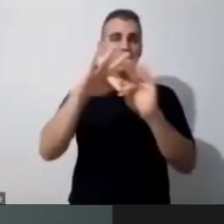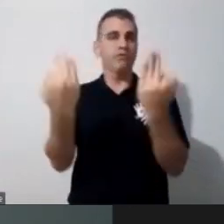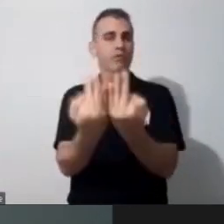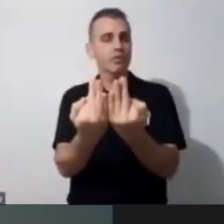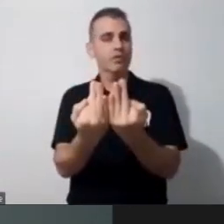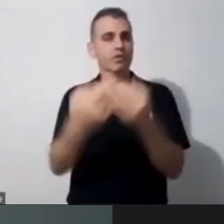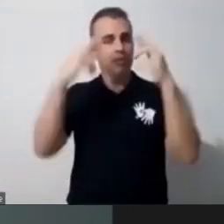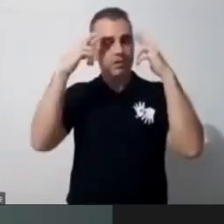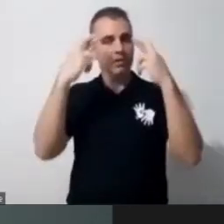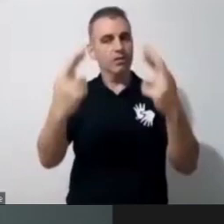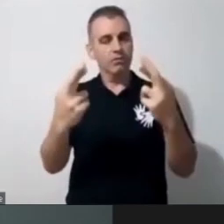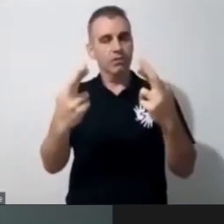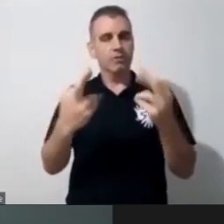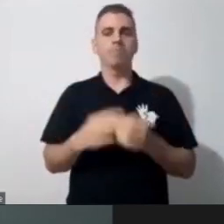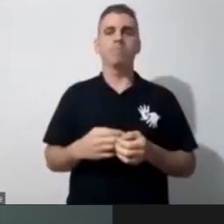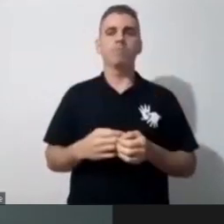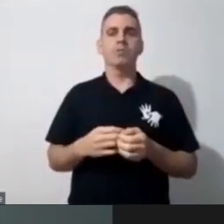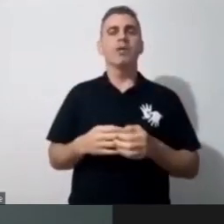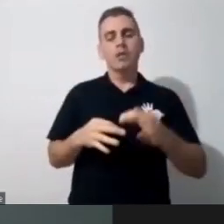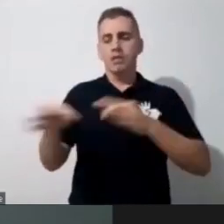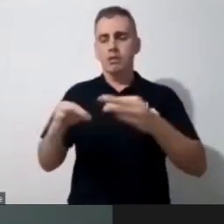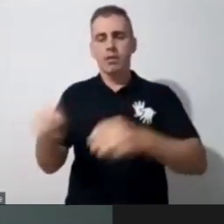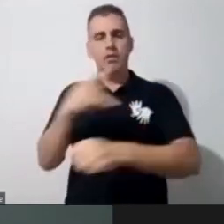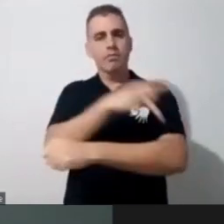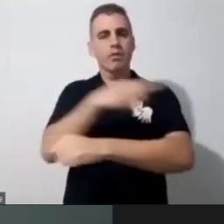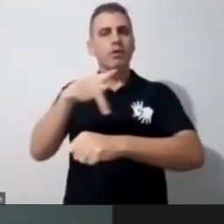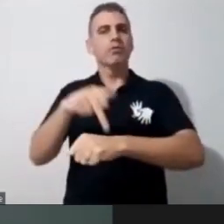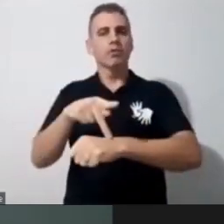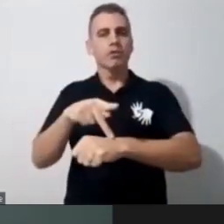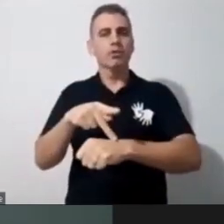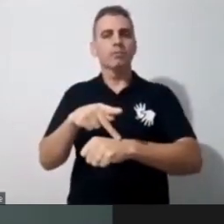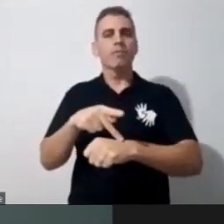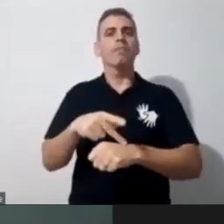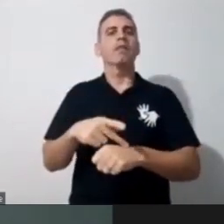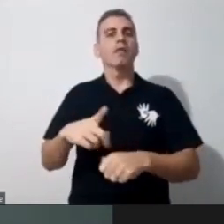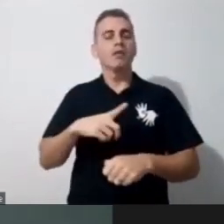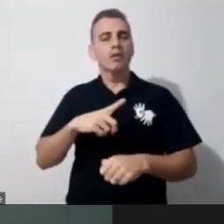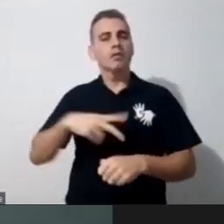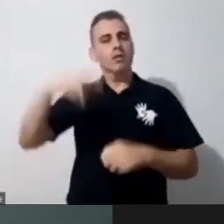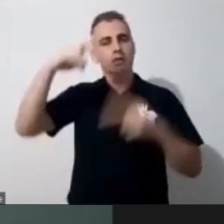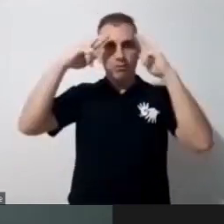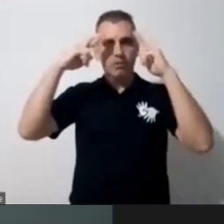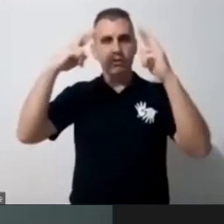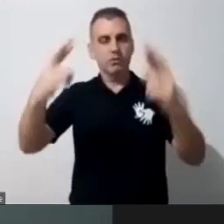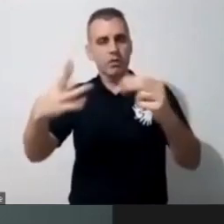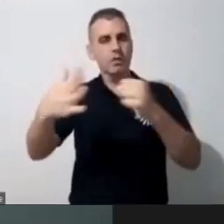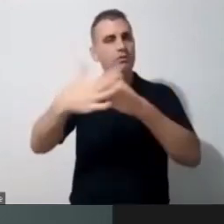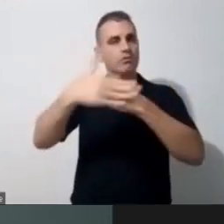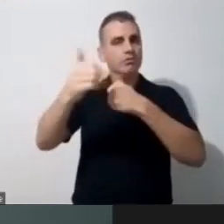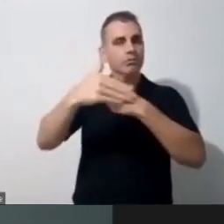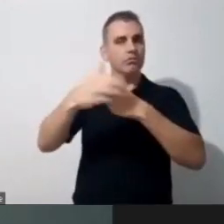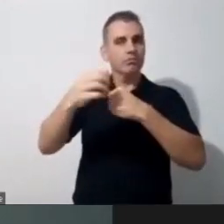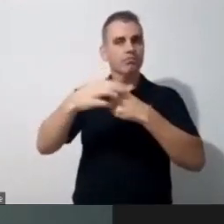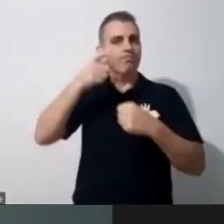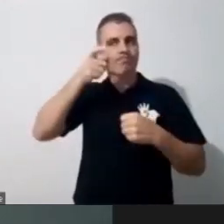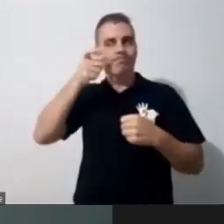precisa, então, que o respeito, né, o afeto e a curiosidade tem que fazer parte